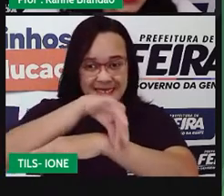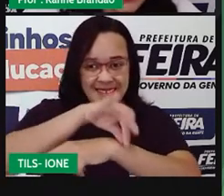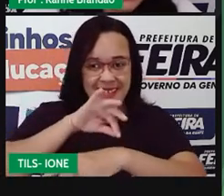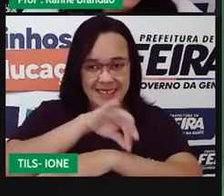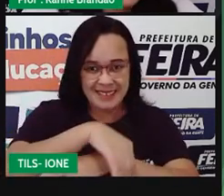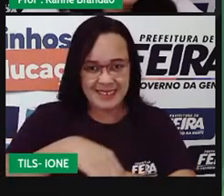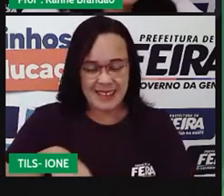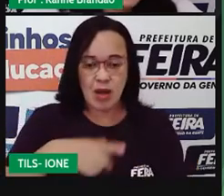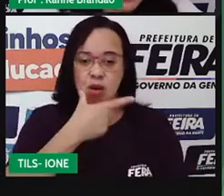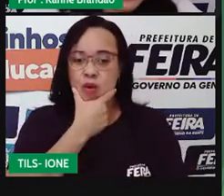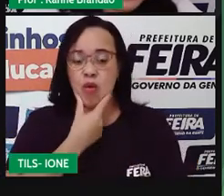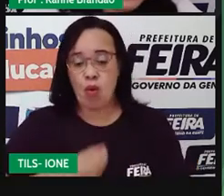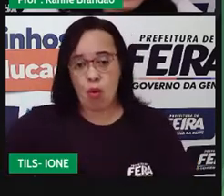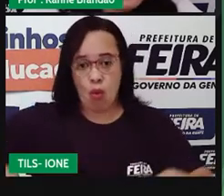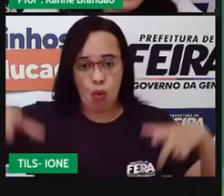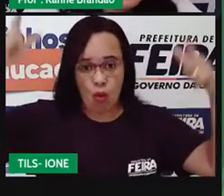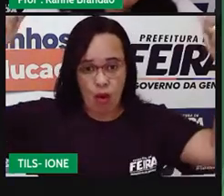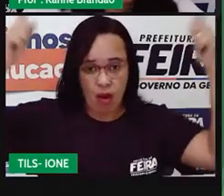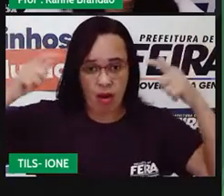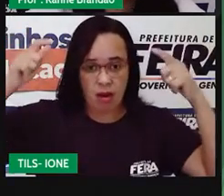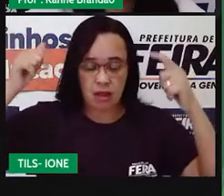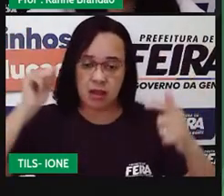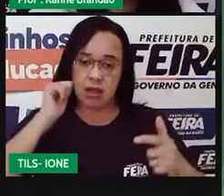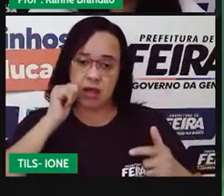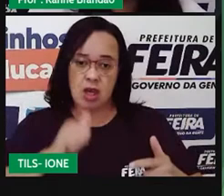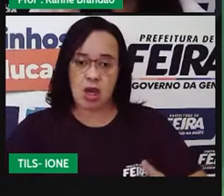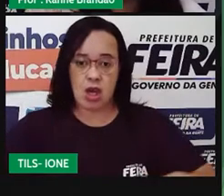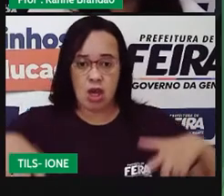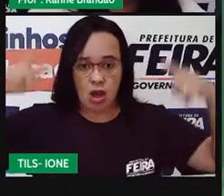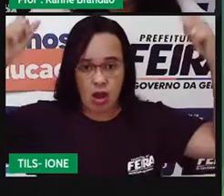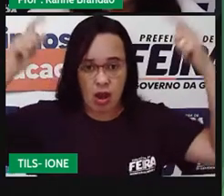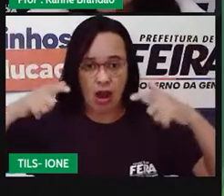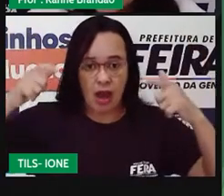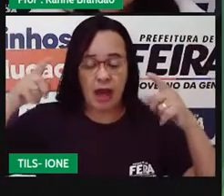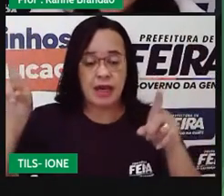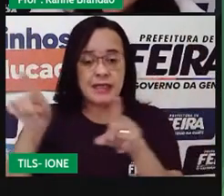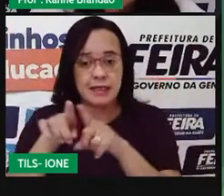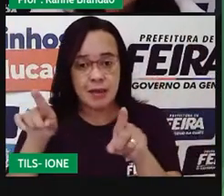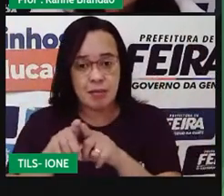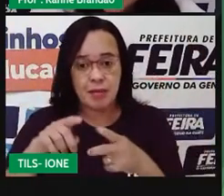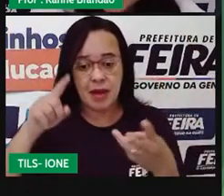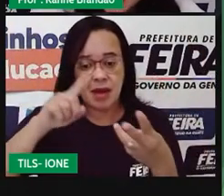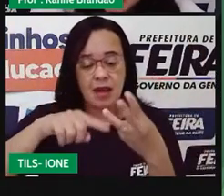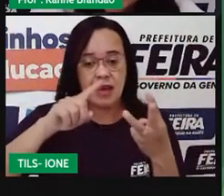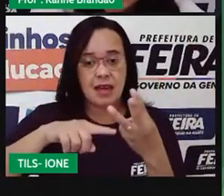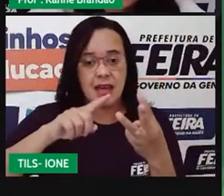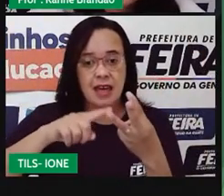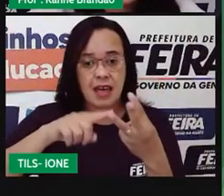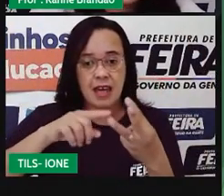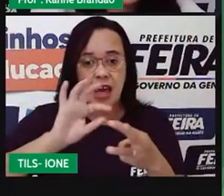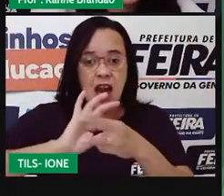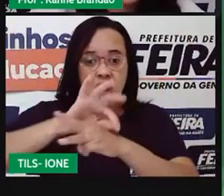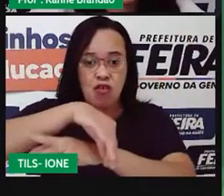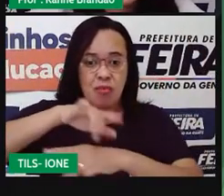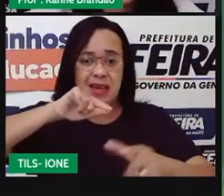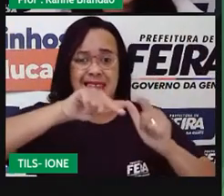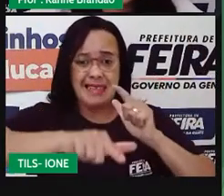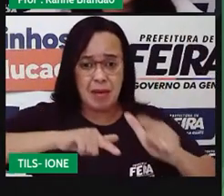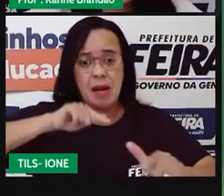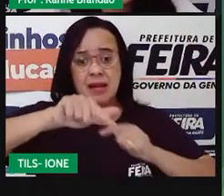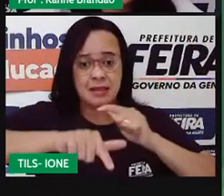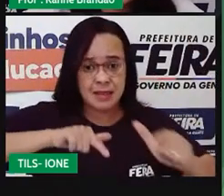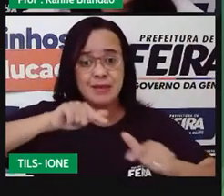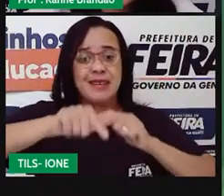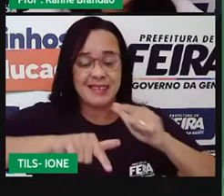o rei, as operárias, né? Então, tem uma divisão de trabalho, certo? Olha o que a gente vê